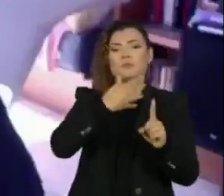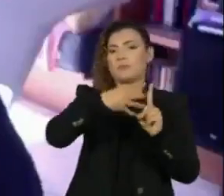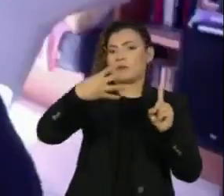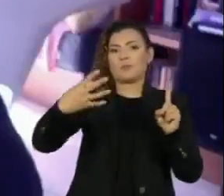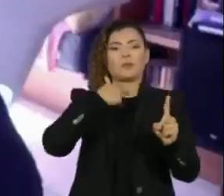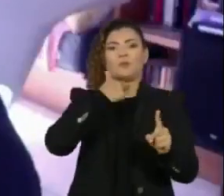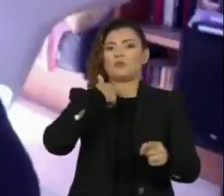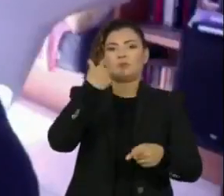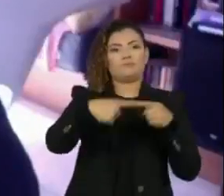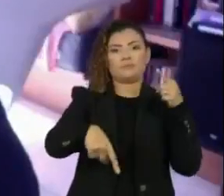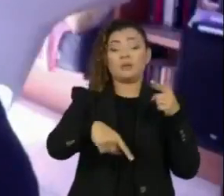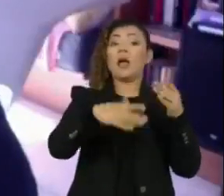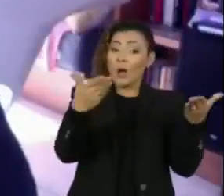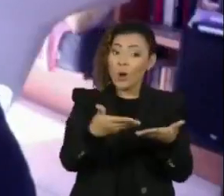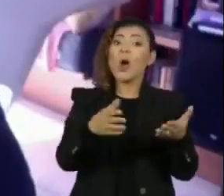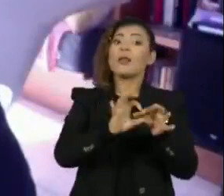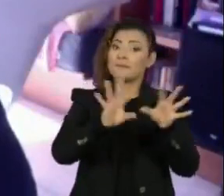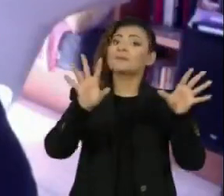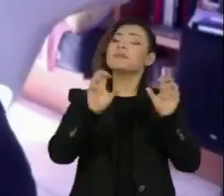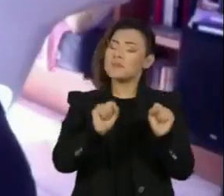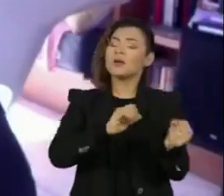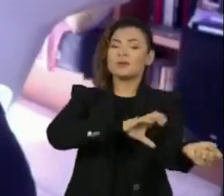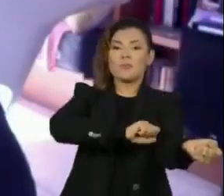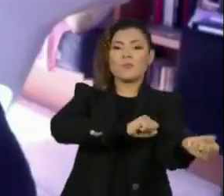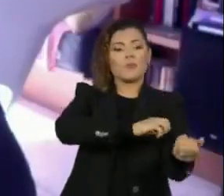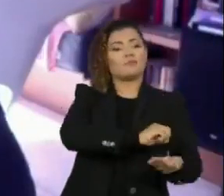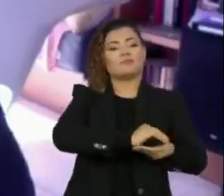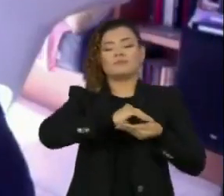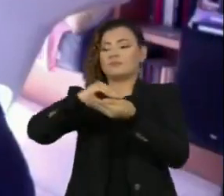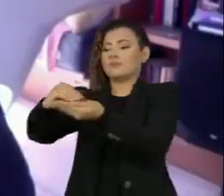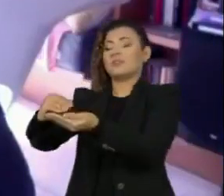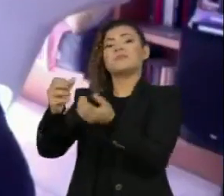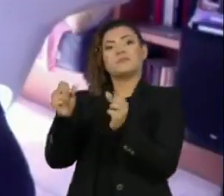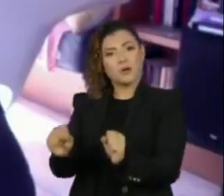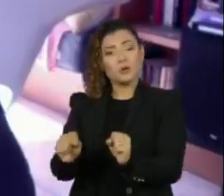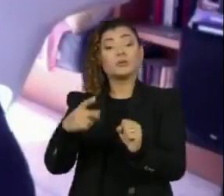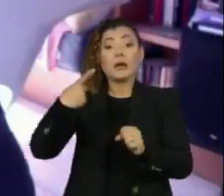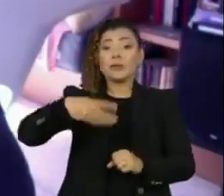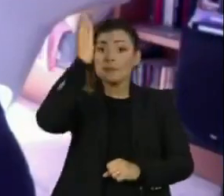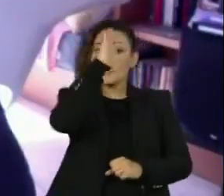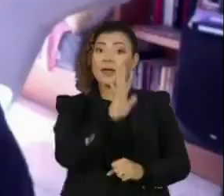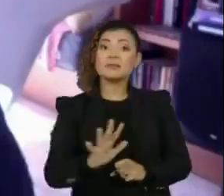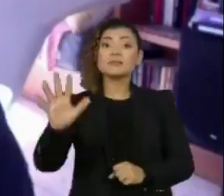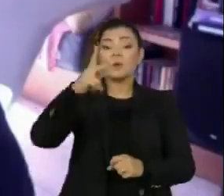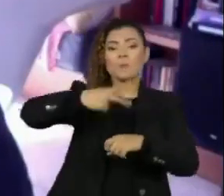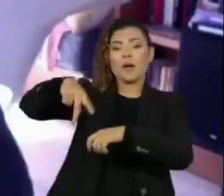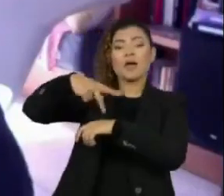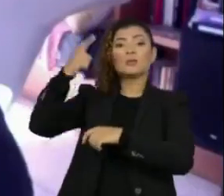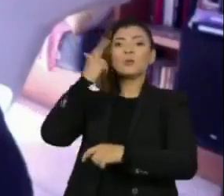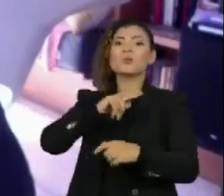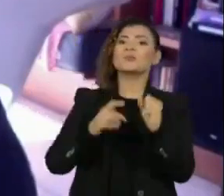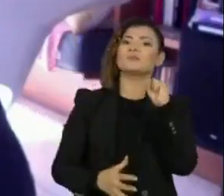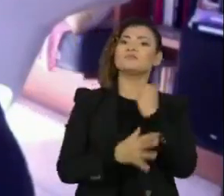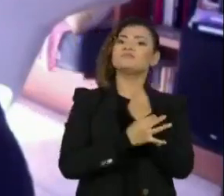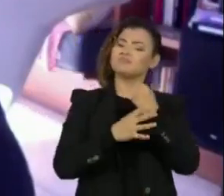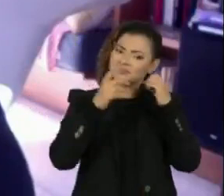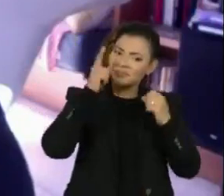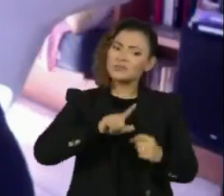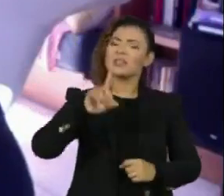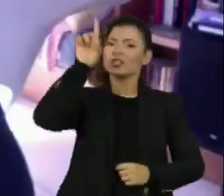Então, veja que a gente tem aí um cenário de muitos direitos assegurados. Formalmente, o Brasil hoje é um dos países que mais assegura